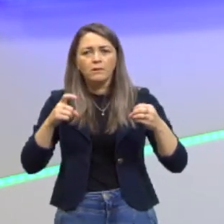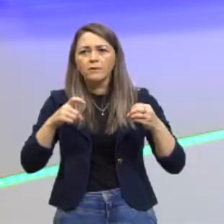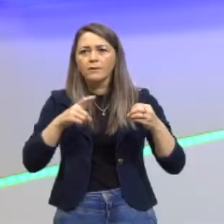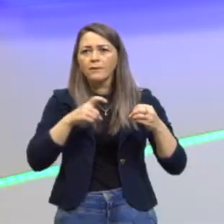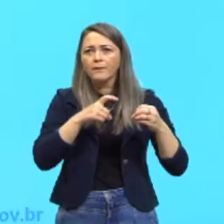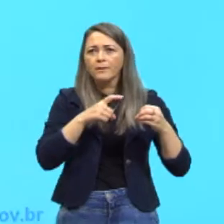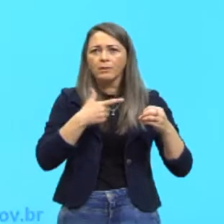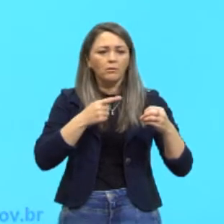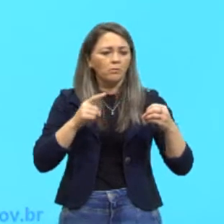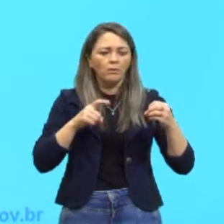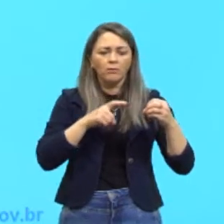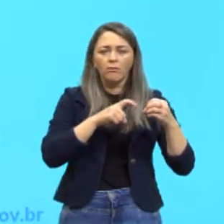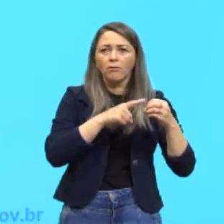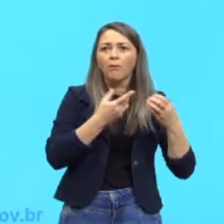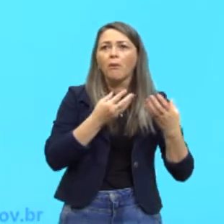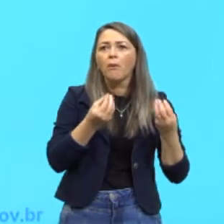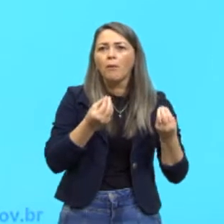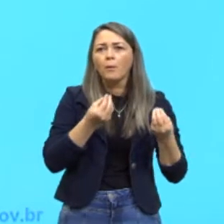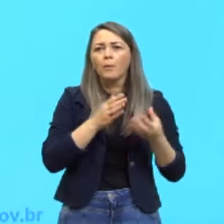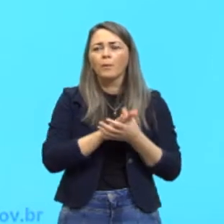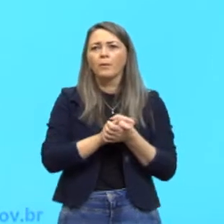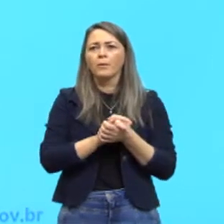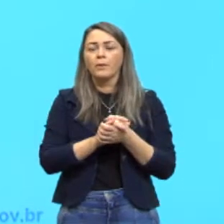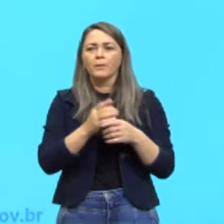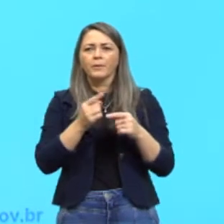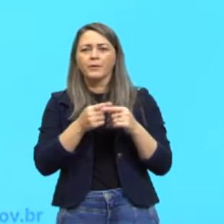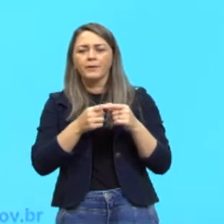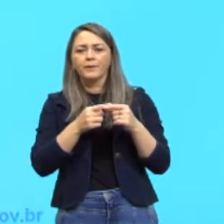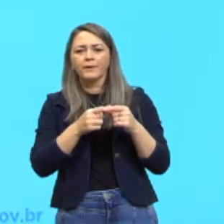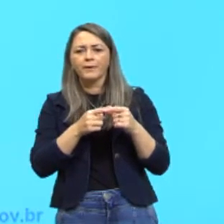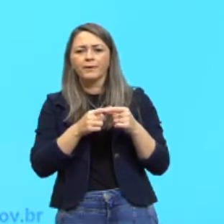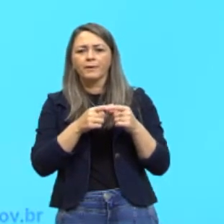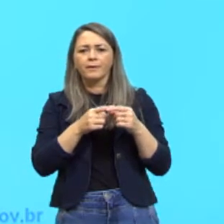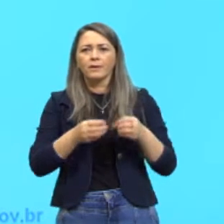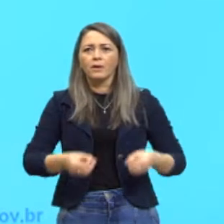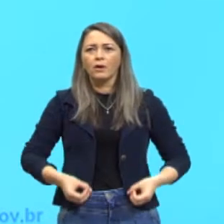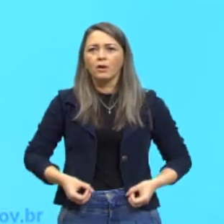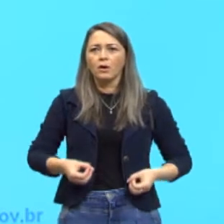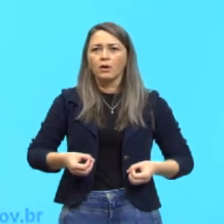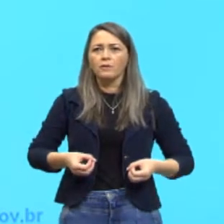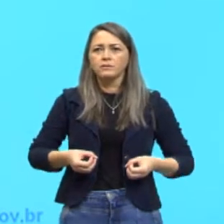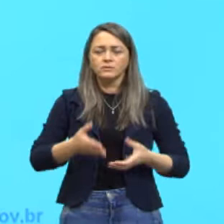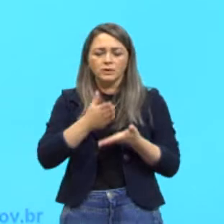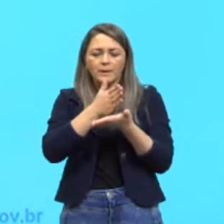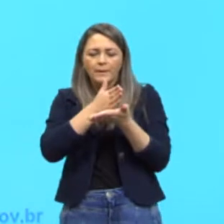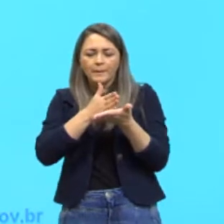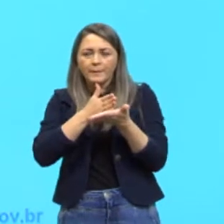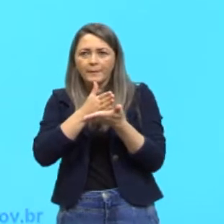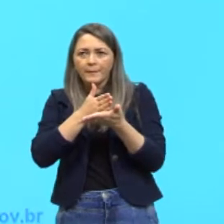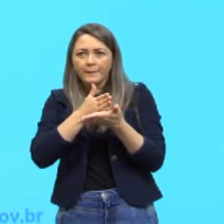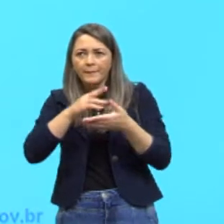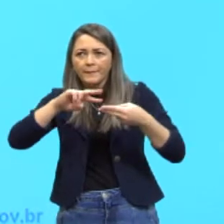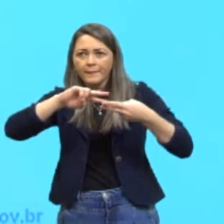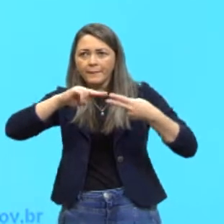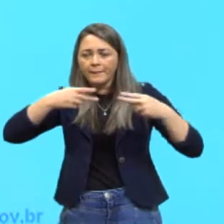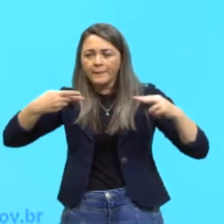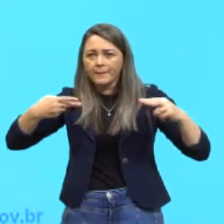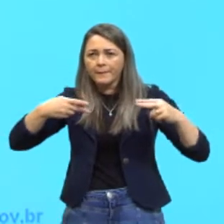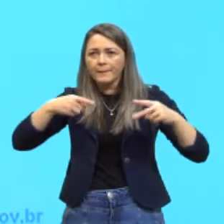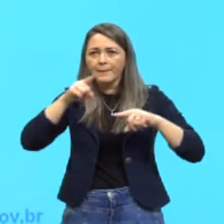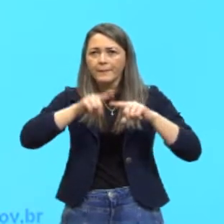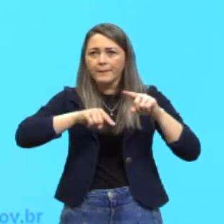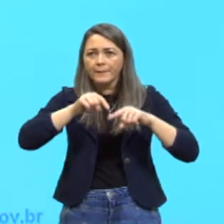fecundação? Mas é porque aquele óvulo tinha metade da carga genética. Agora, quando eles colocam o